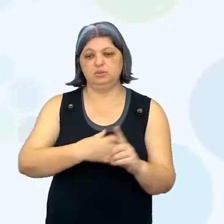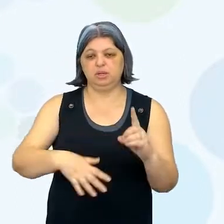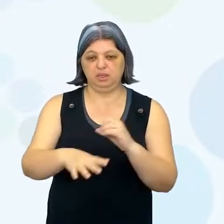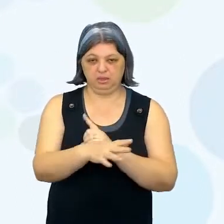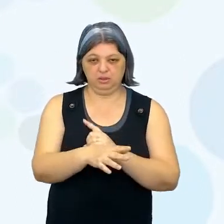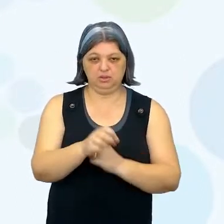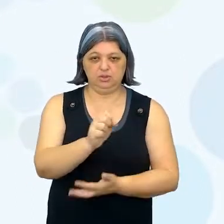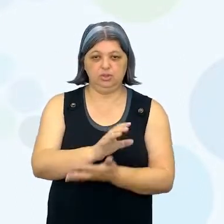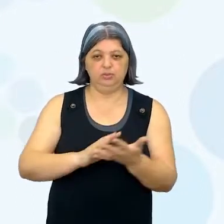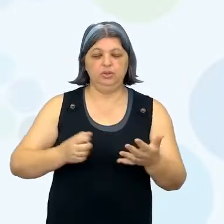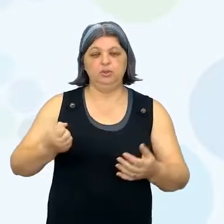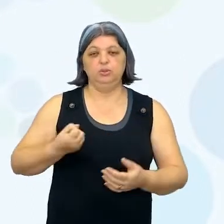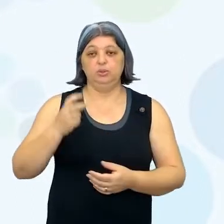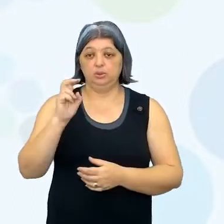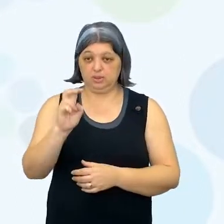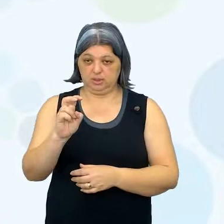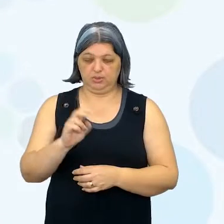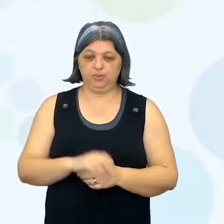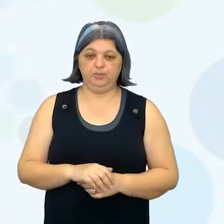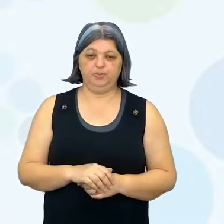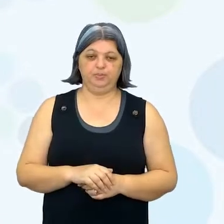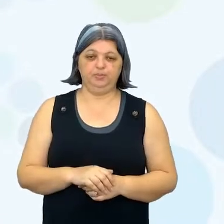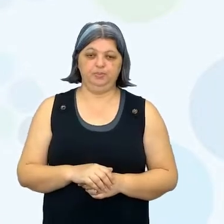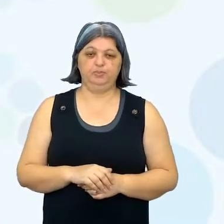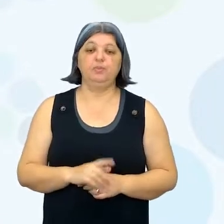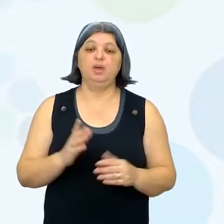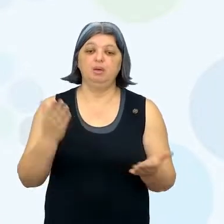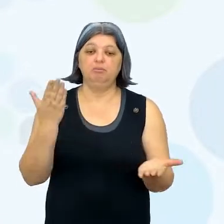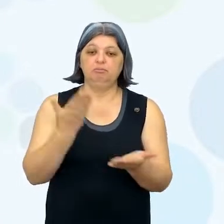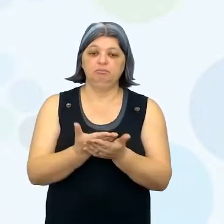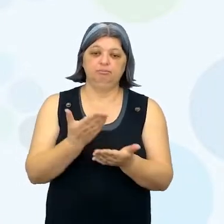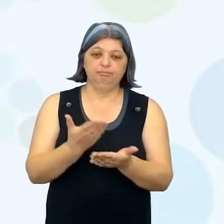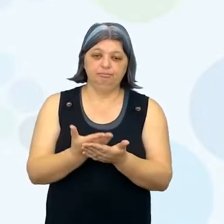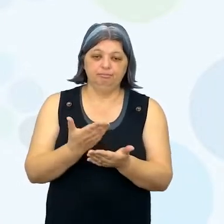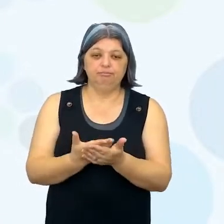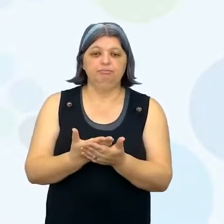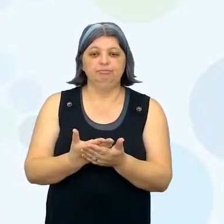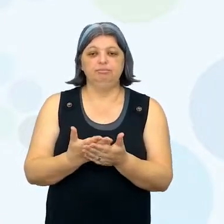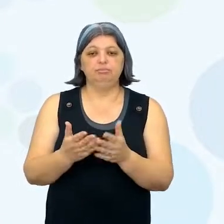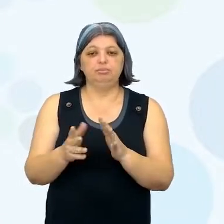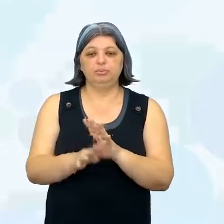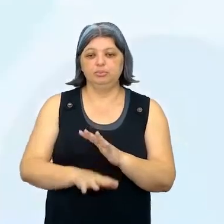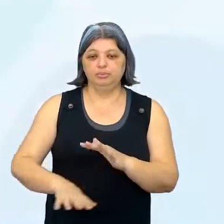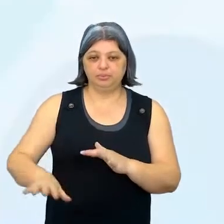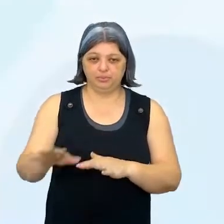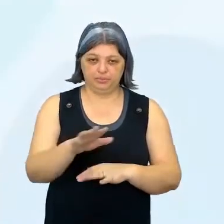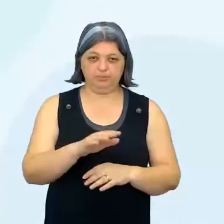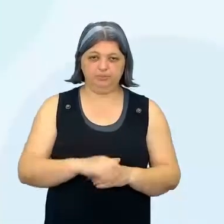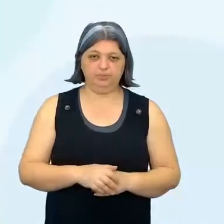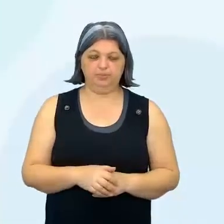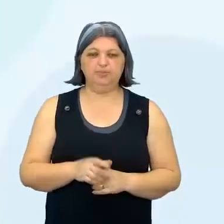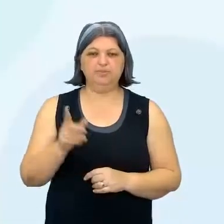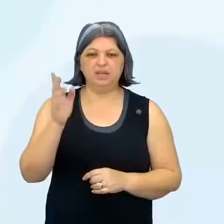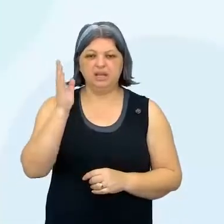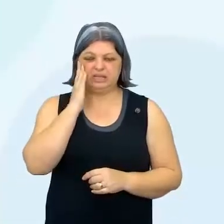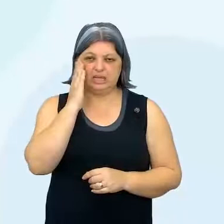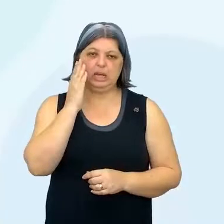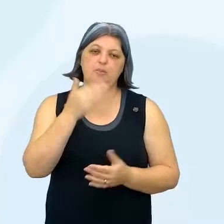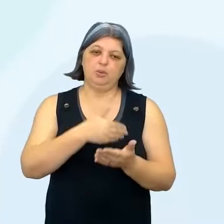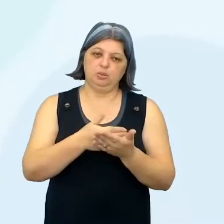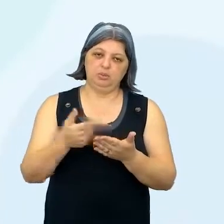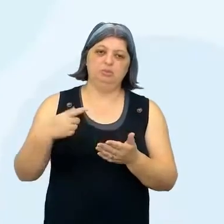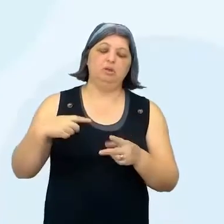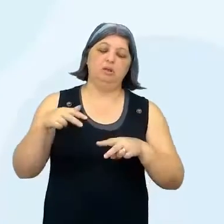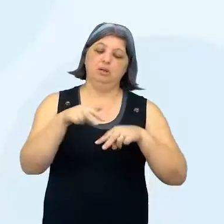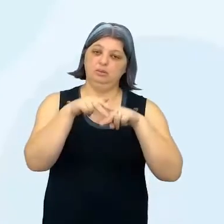número 5 e essa aula é o estudo do meio, tá? Como vocês sabem, no começo sempre tem o resuminho do